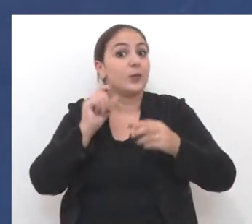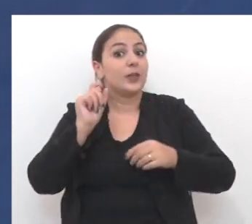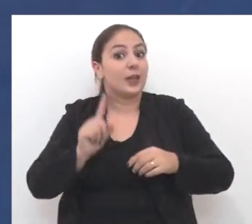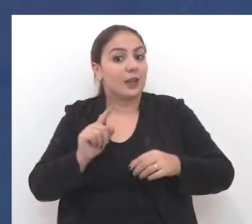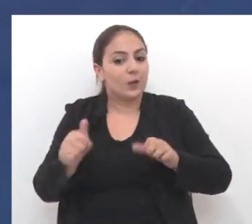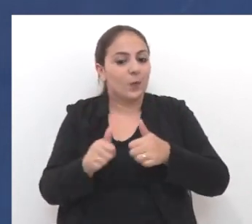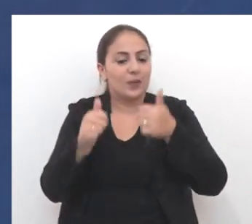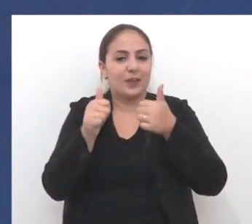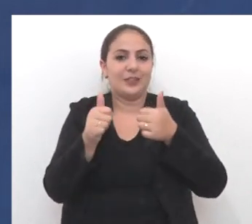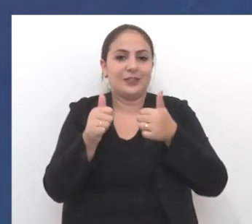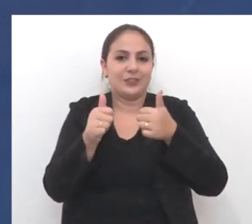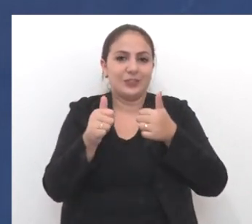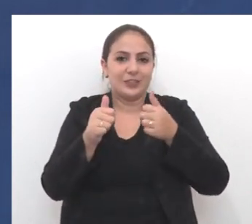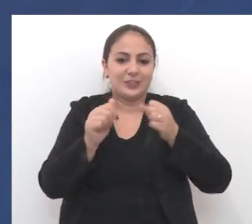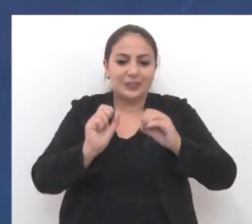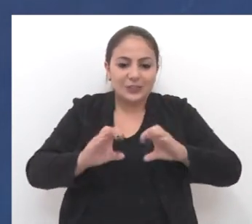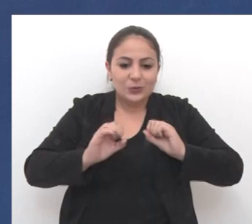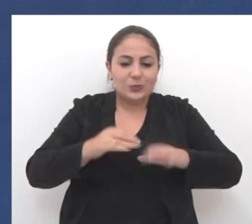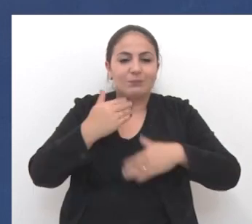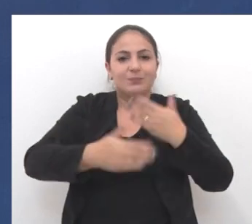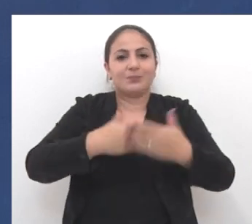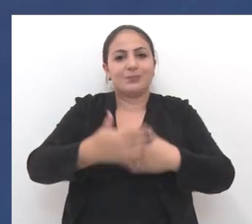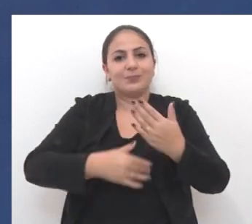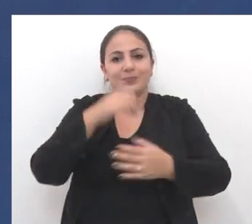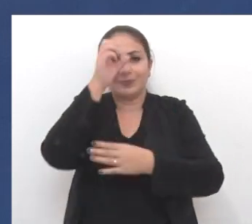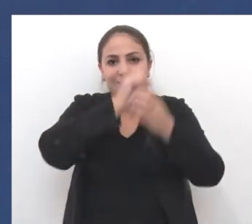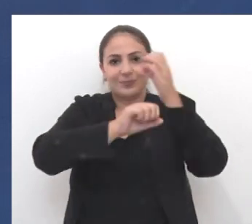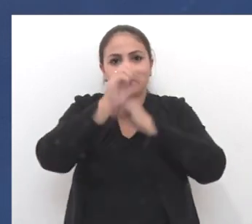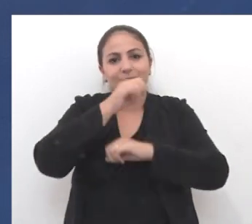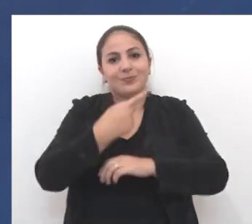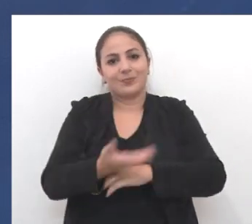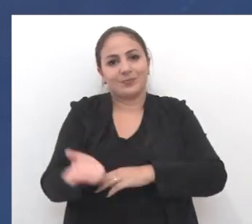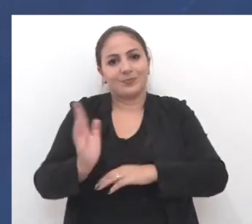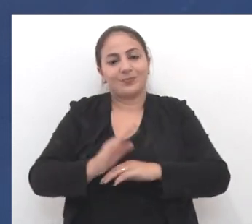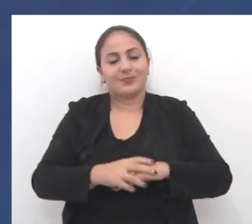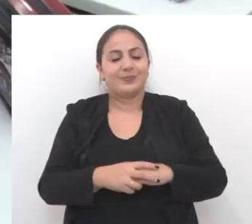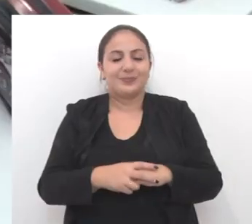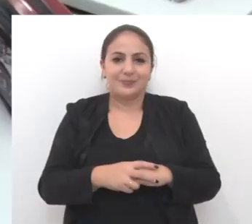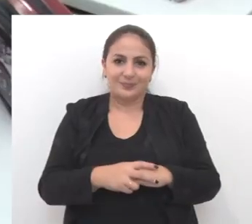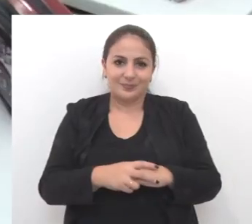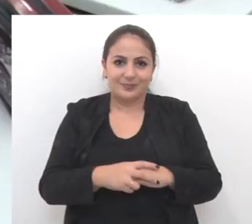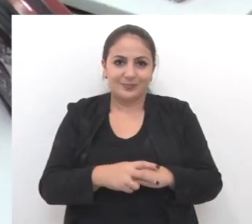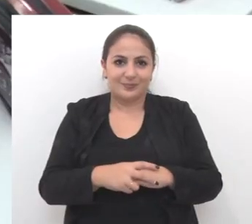o principal, a qualidade da educação, desenvolvimento, da aprendizagem deles.